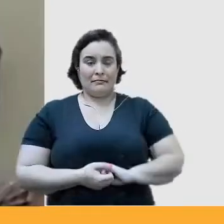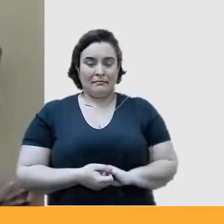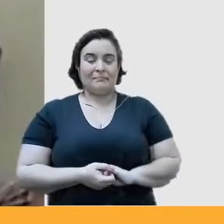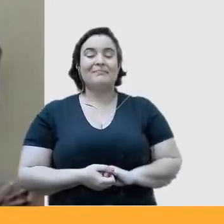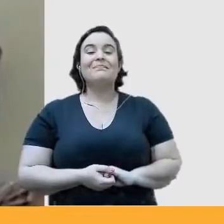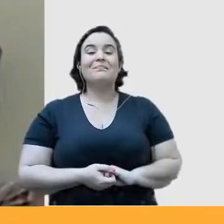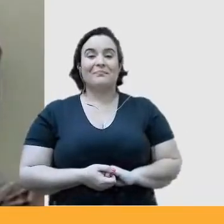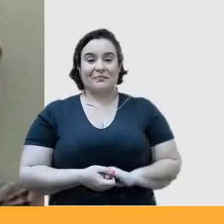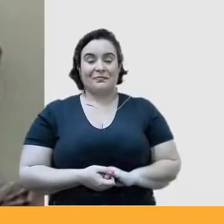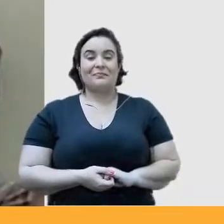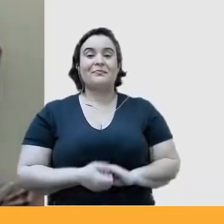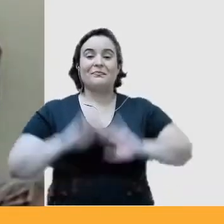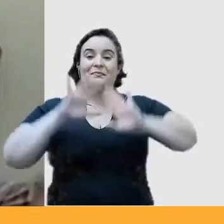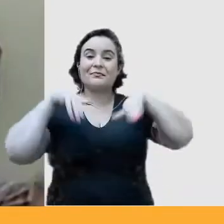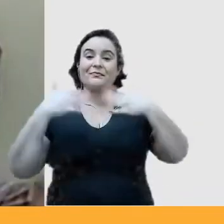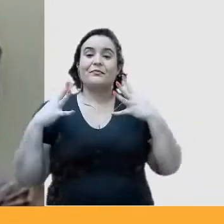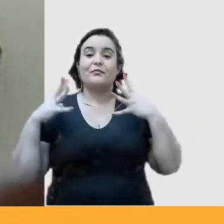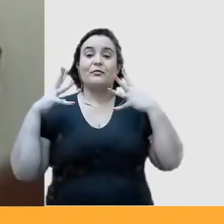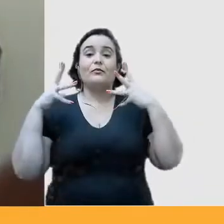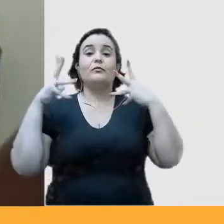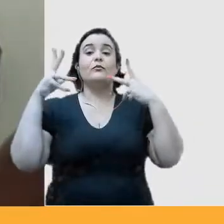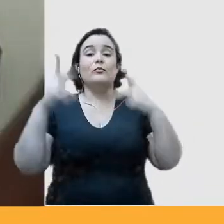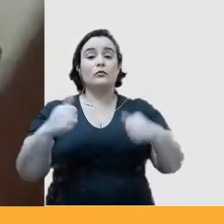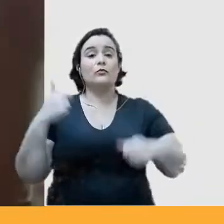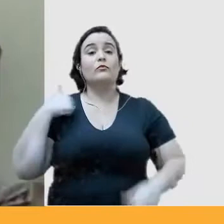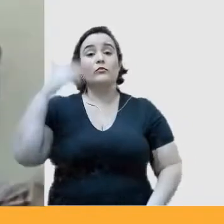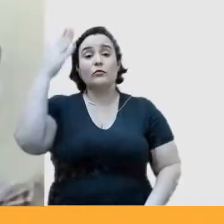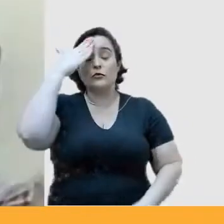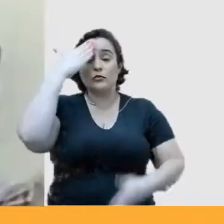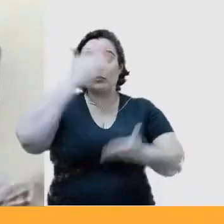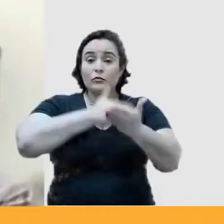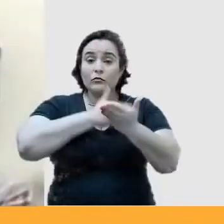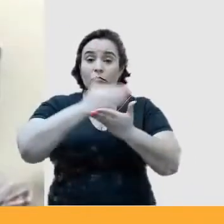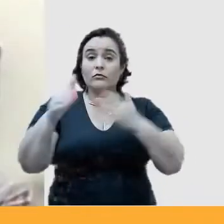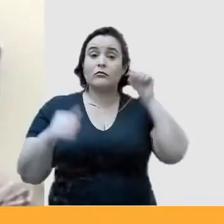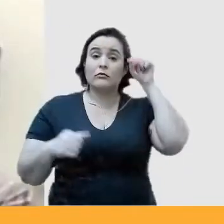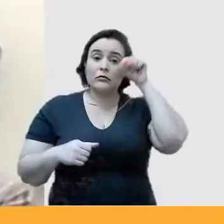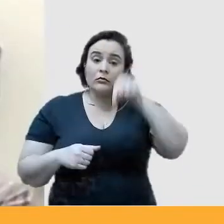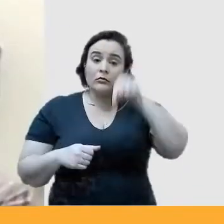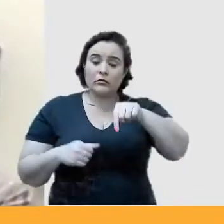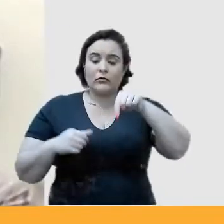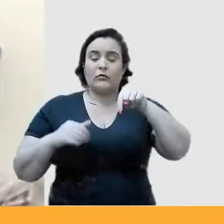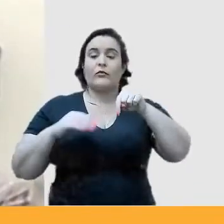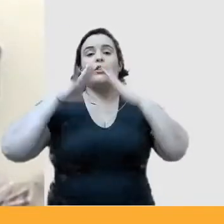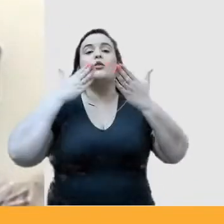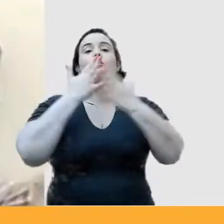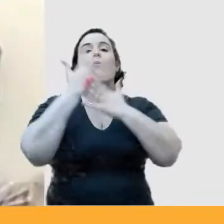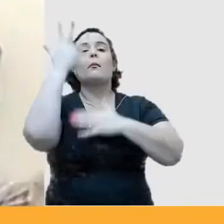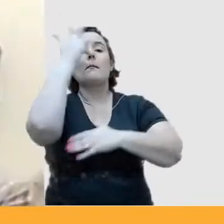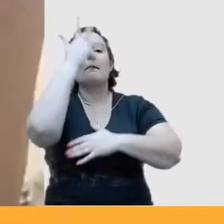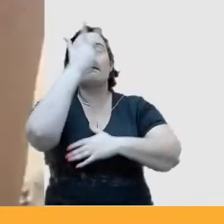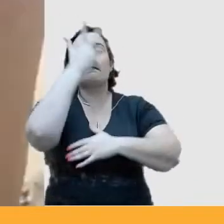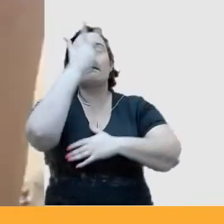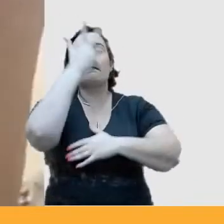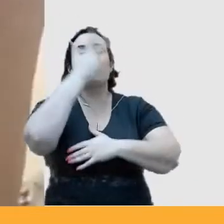é? Então, tudo o que eu sei, começou ali, na Escola de Belas Artes, no primeiro.